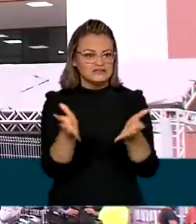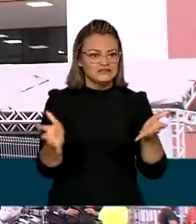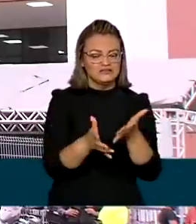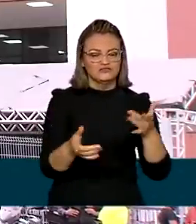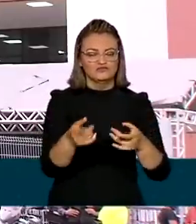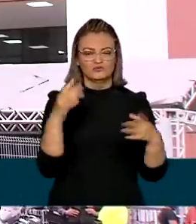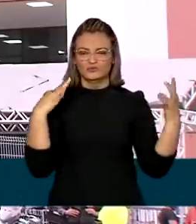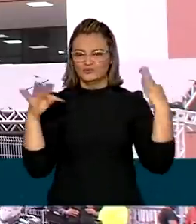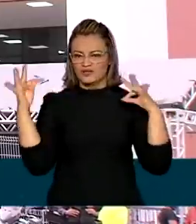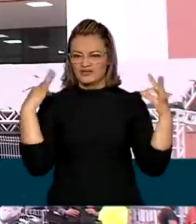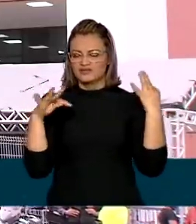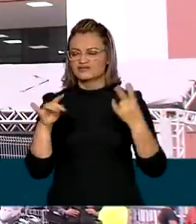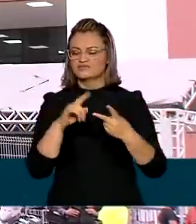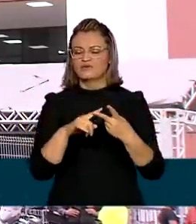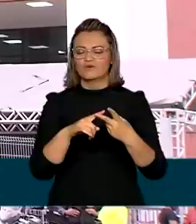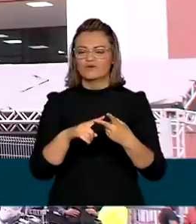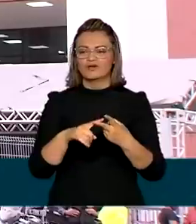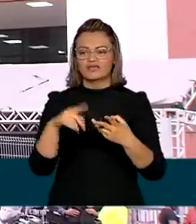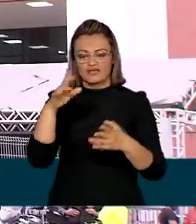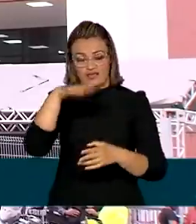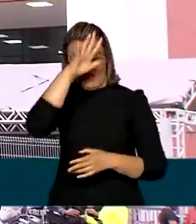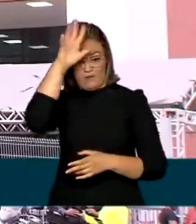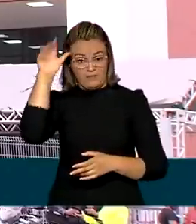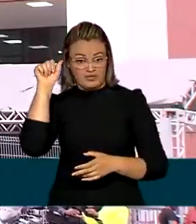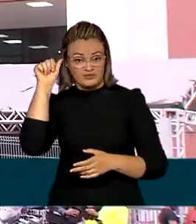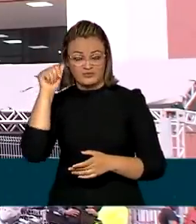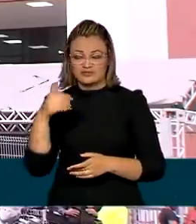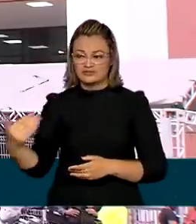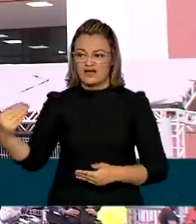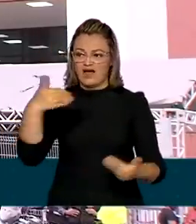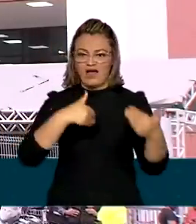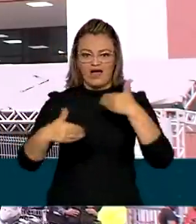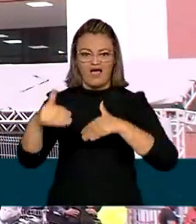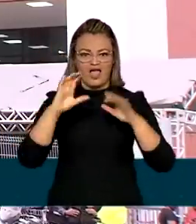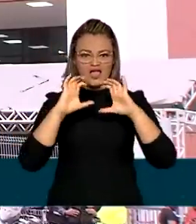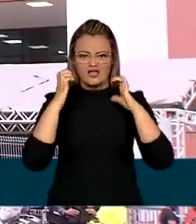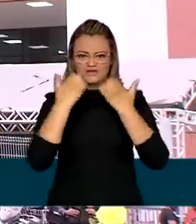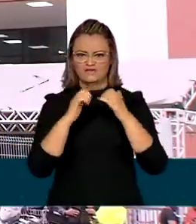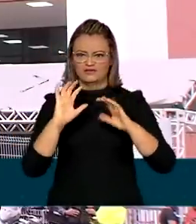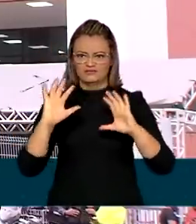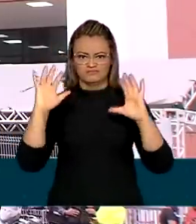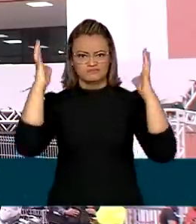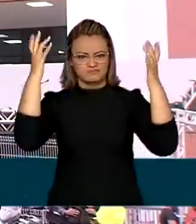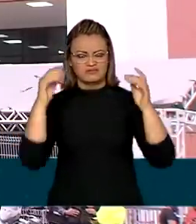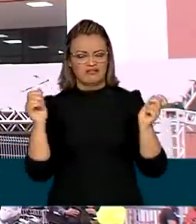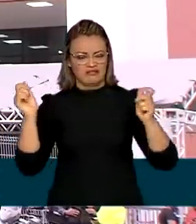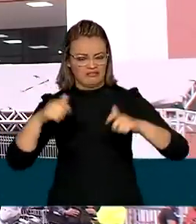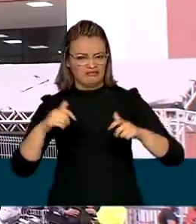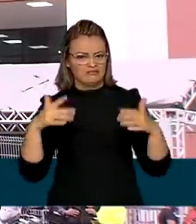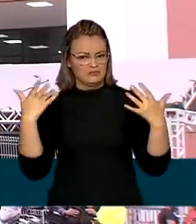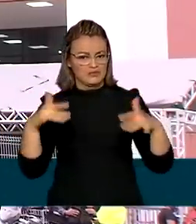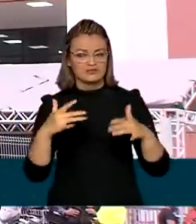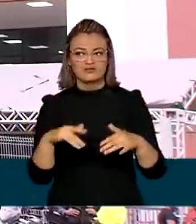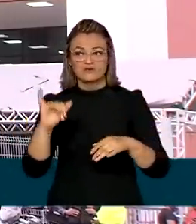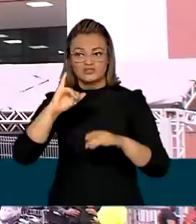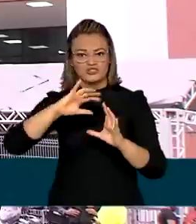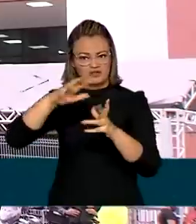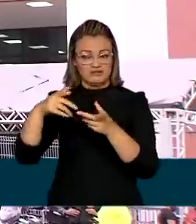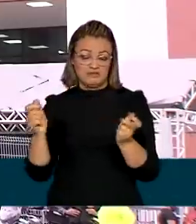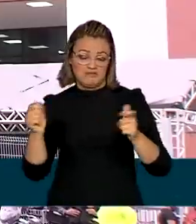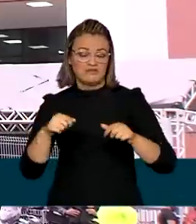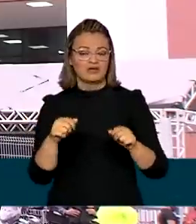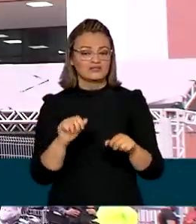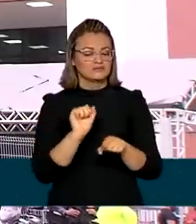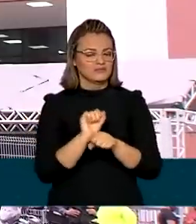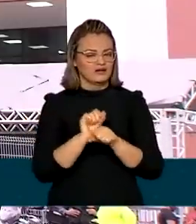aqui do turismo e credencie o Amazonas para receber eventos de grande porte, inclusive internacionais. E,